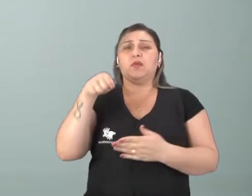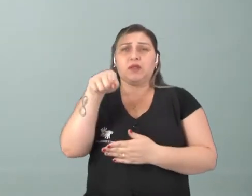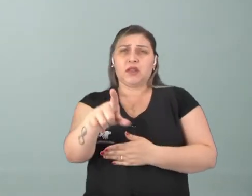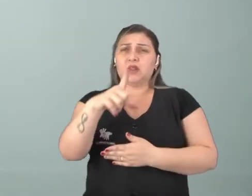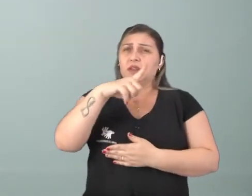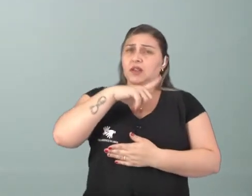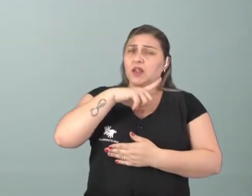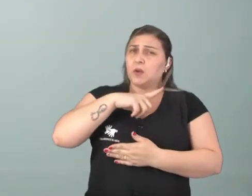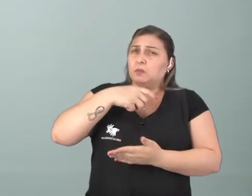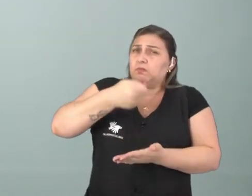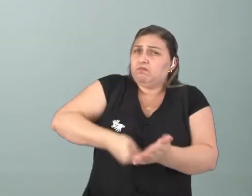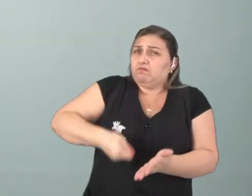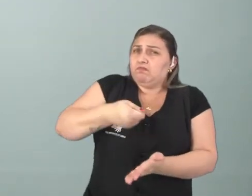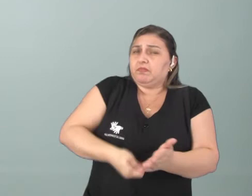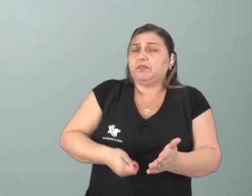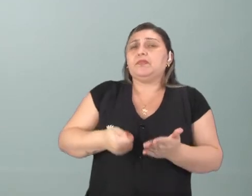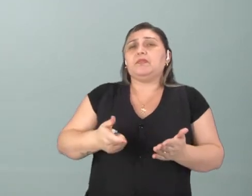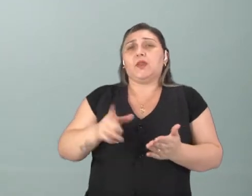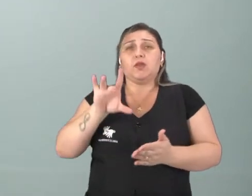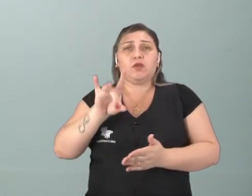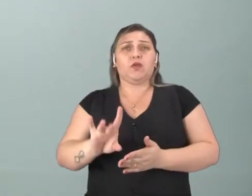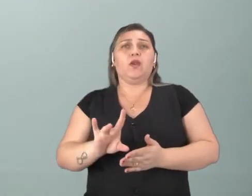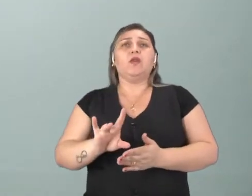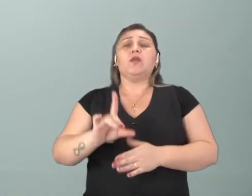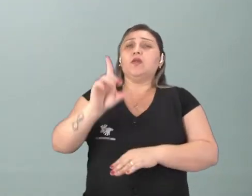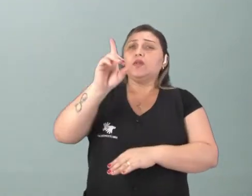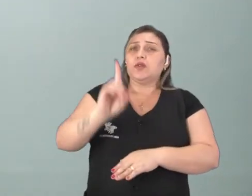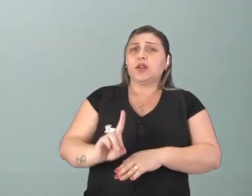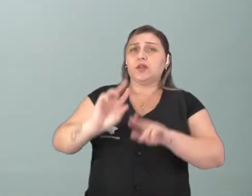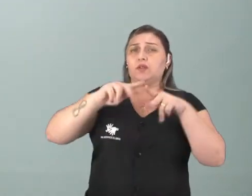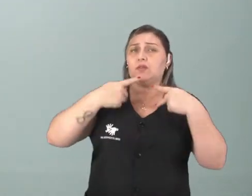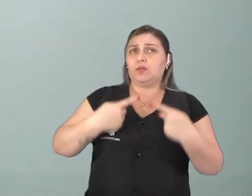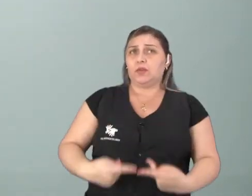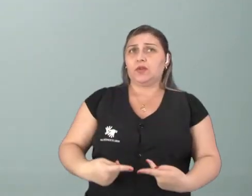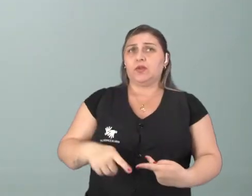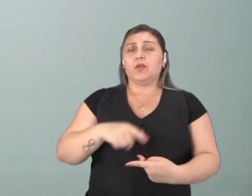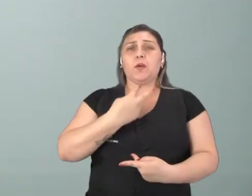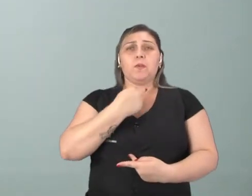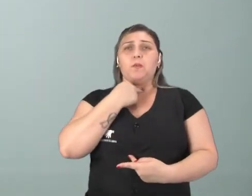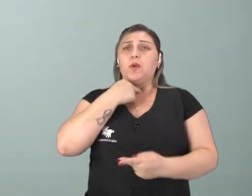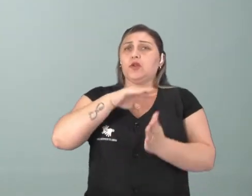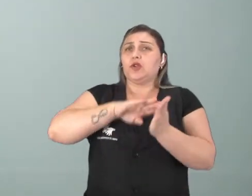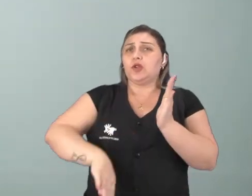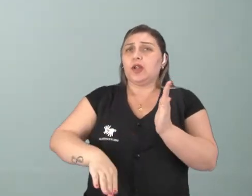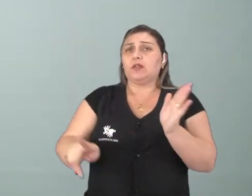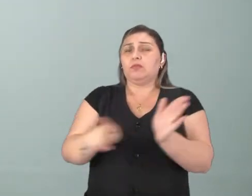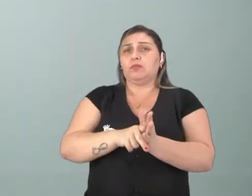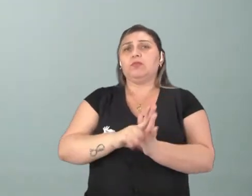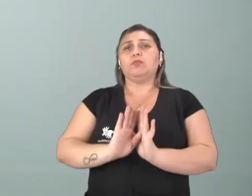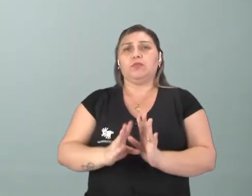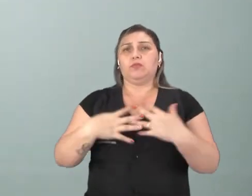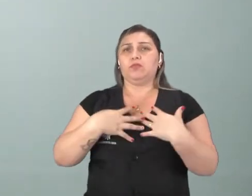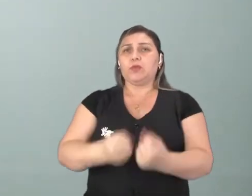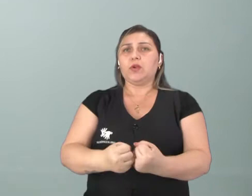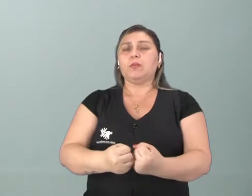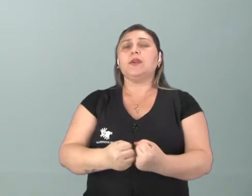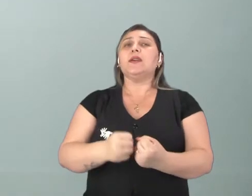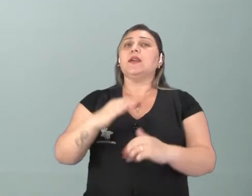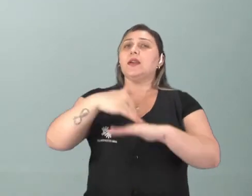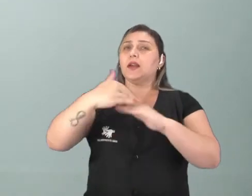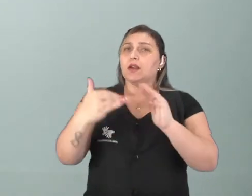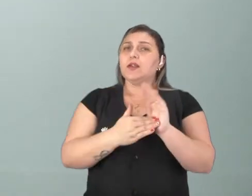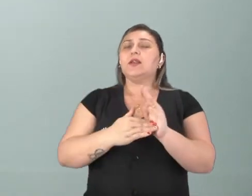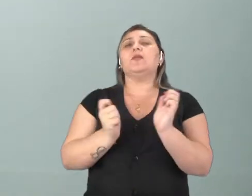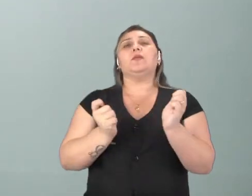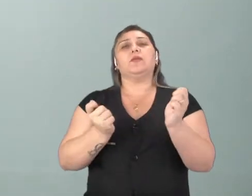tem. É claro que são o que a gente chama de direitos humanos, são direitos que não podem ser retirados da gente, mas cada um vai ter suas condições de